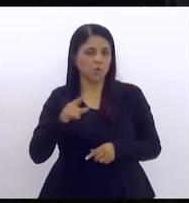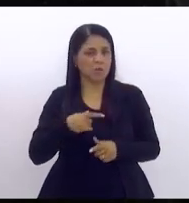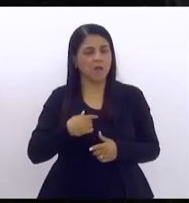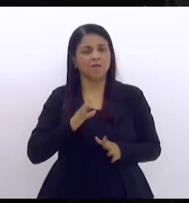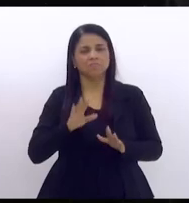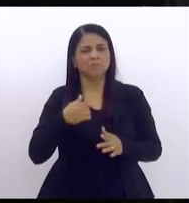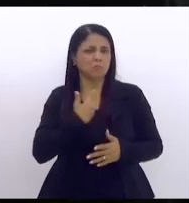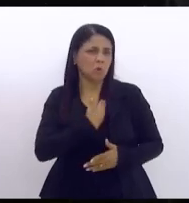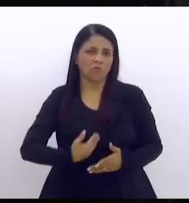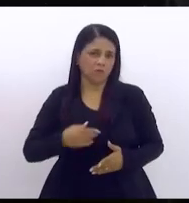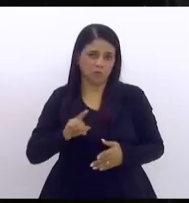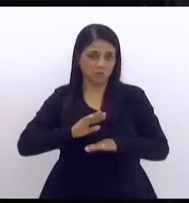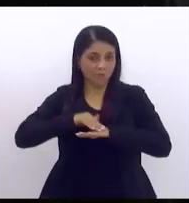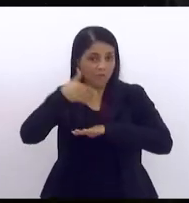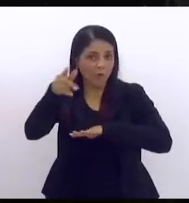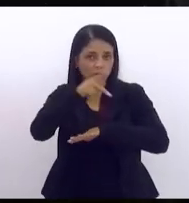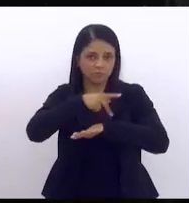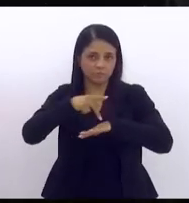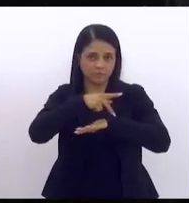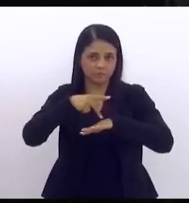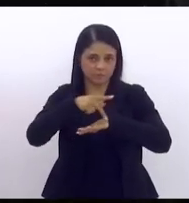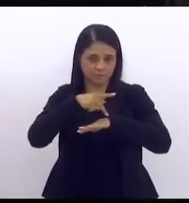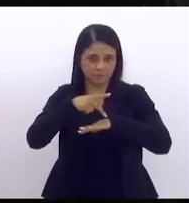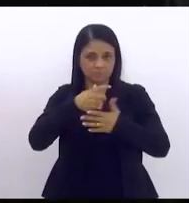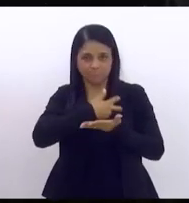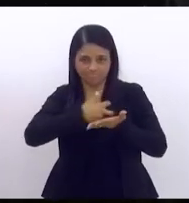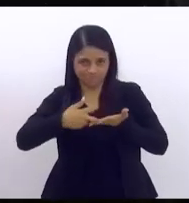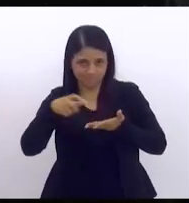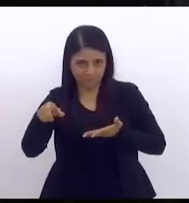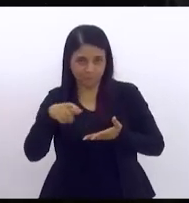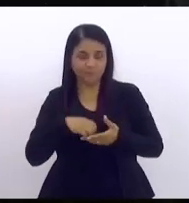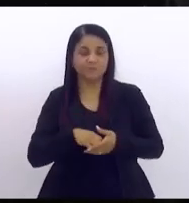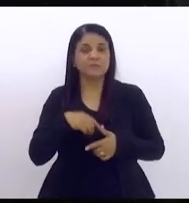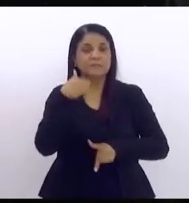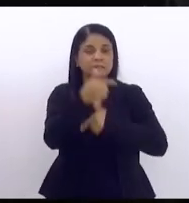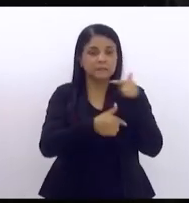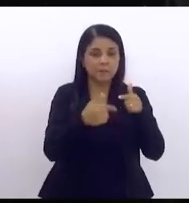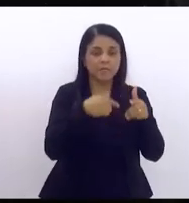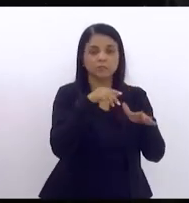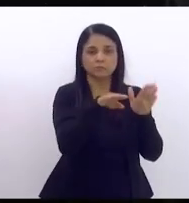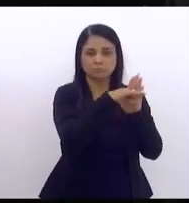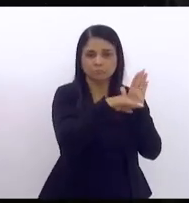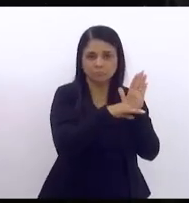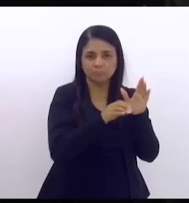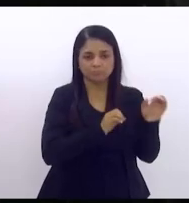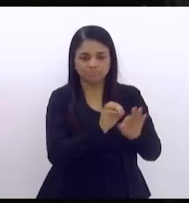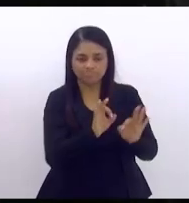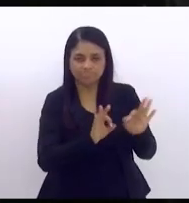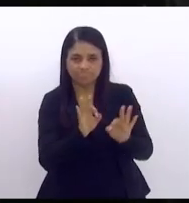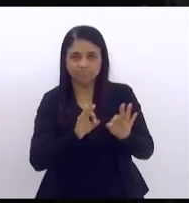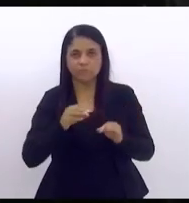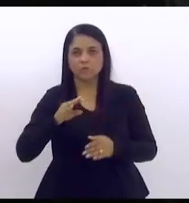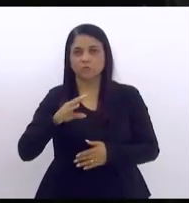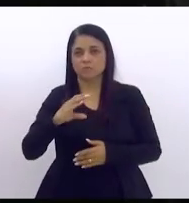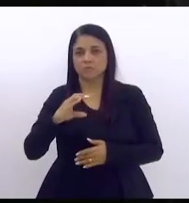no exílio trabalhei no programa dos CIEPs programa